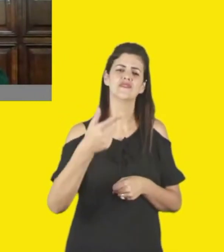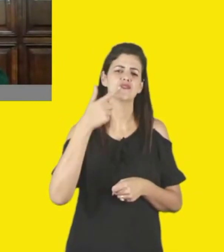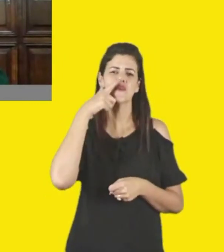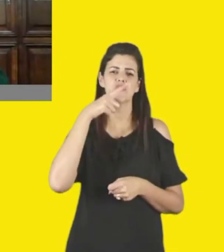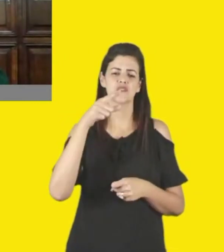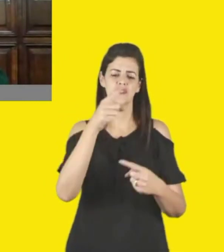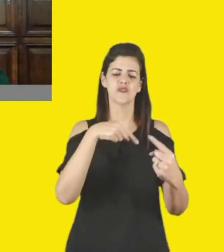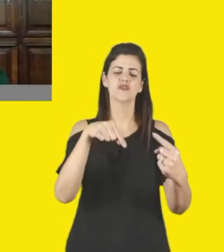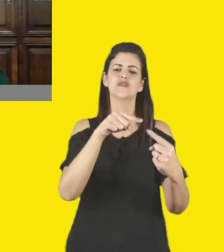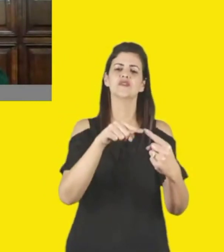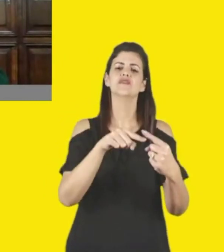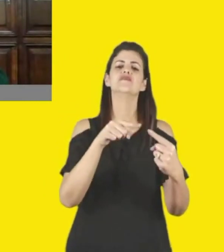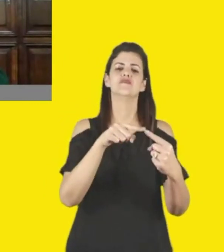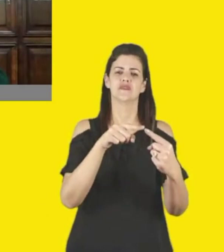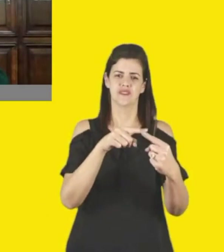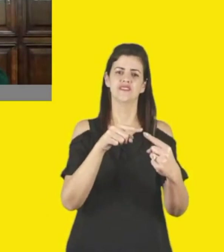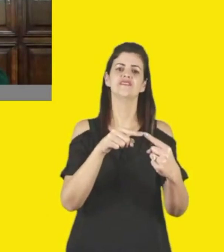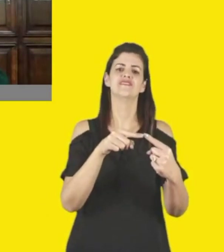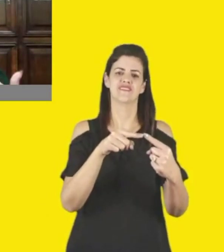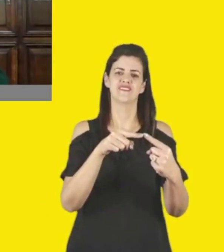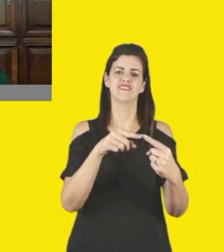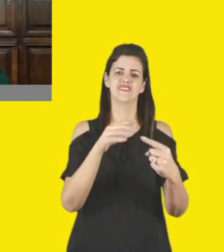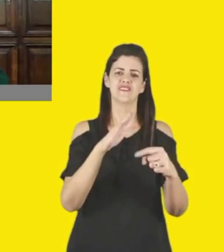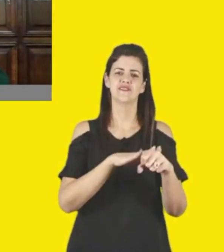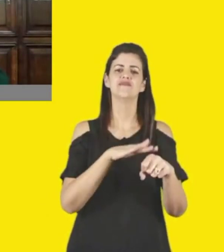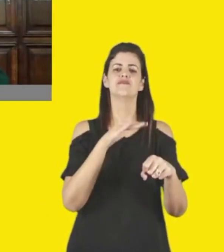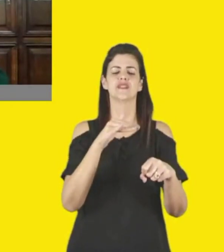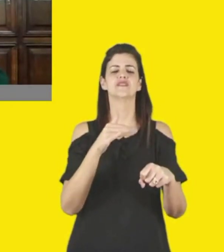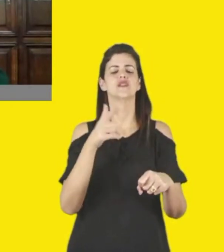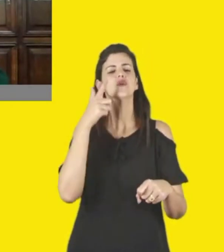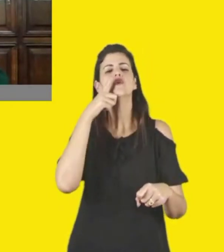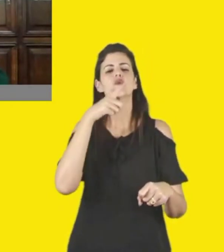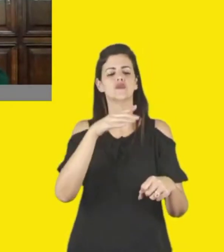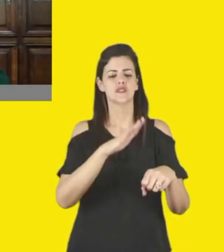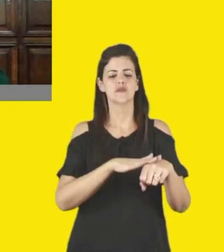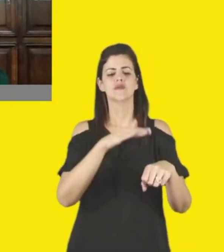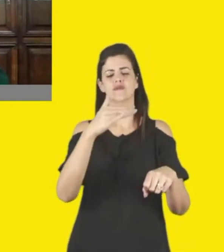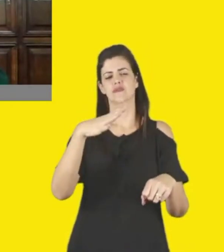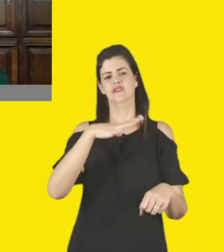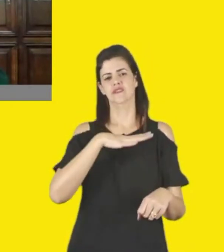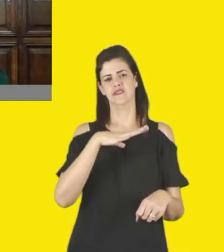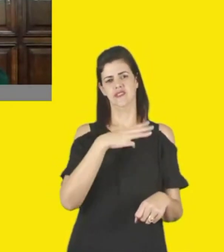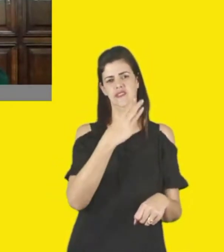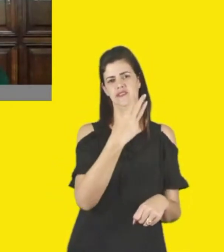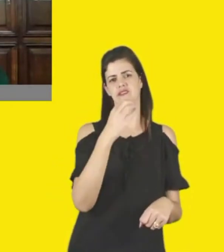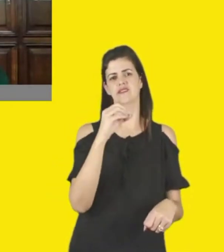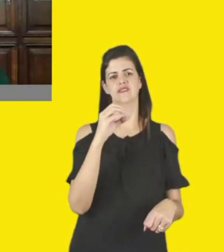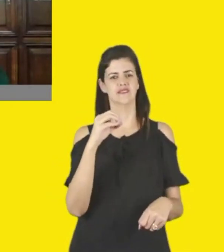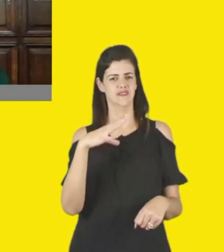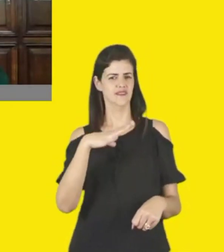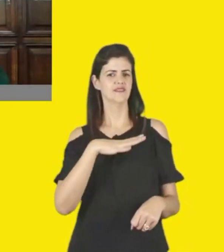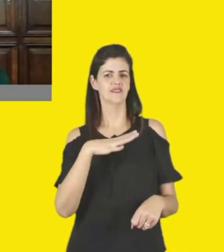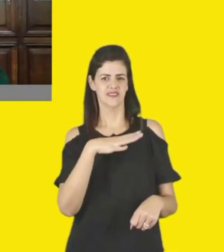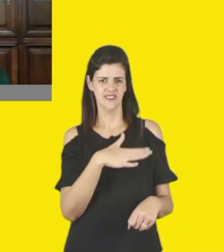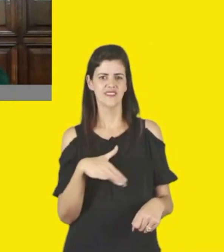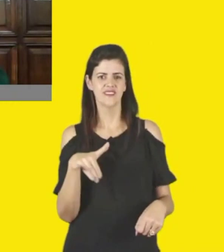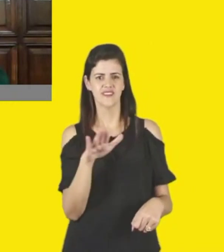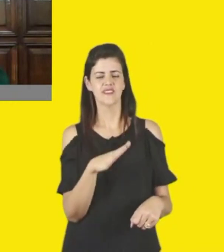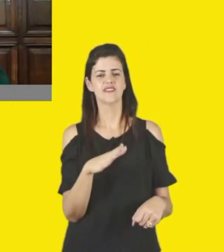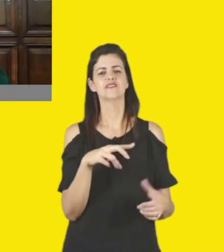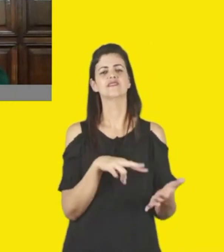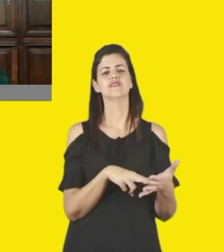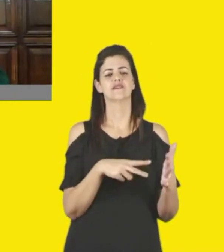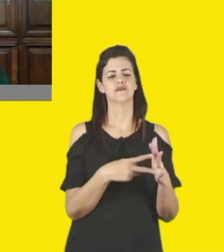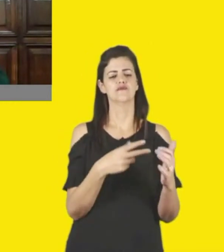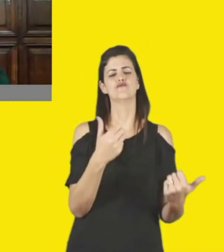não é essa, né, a gente poder chegar aqui no último ano e falar, chegamos a 300 municípios, isso é uma parceria importante de um repertório